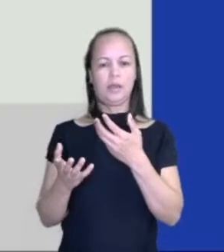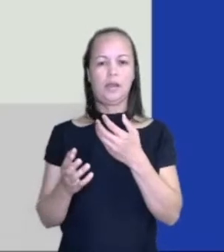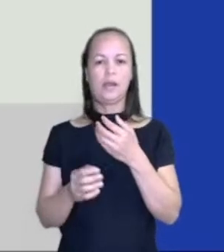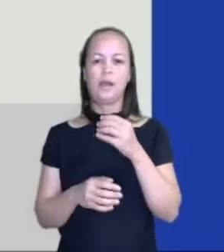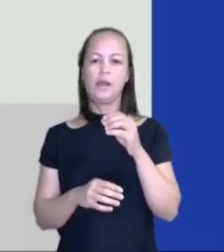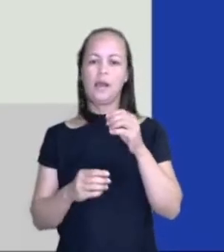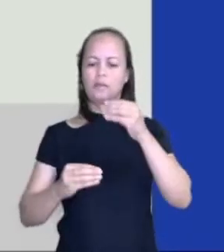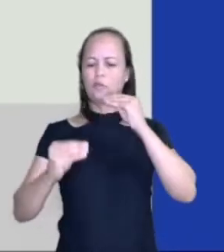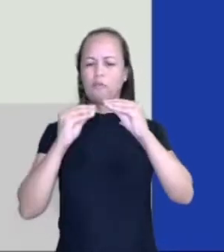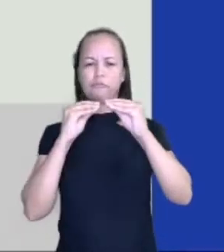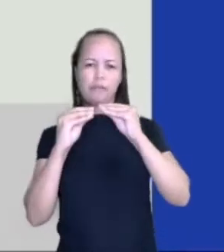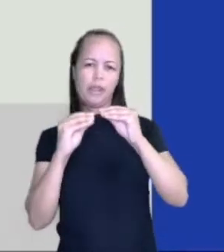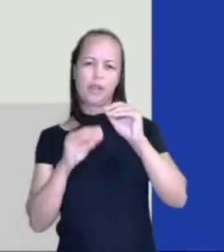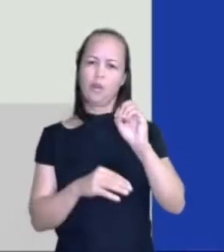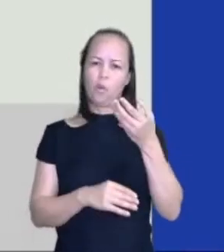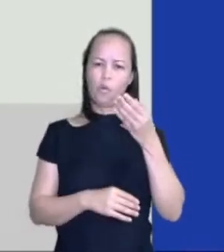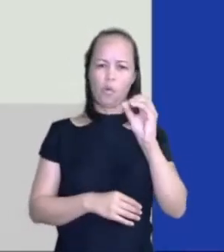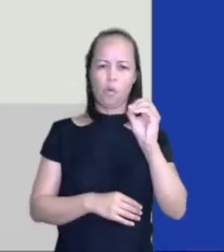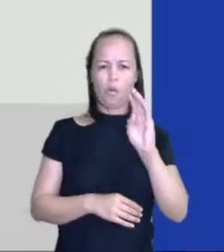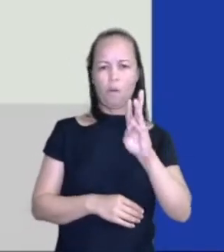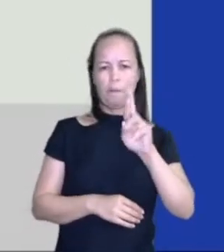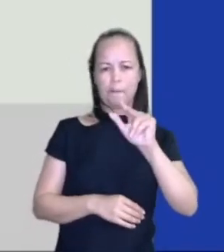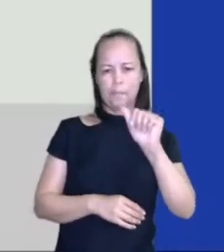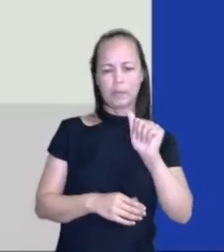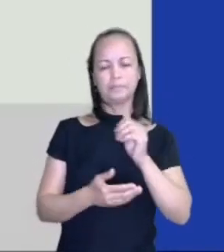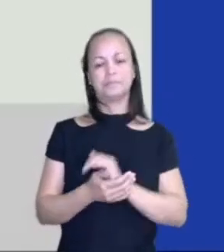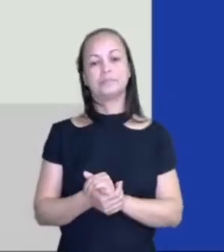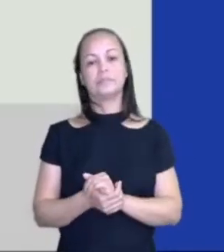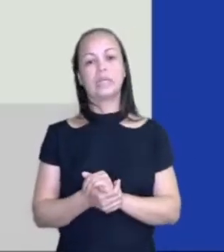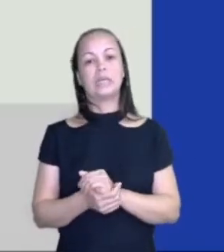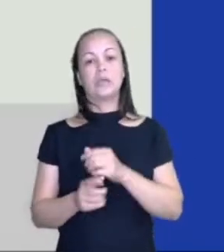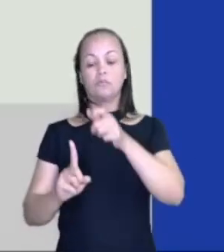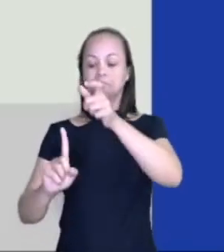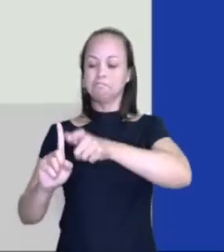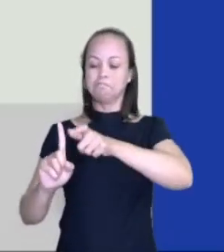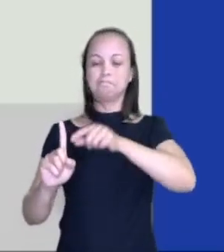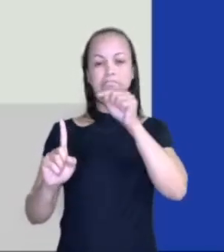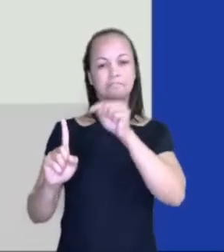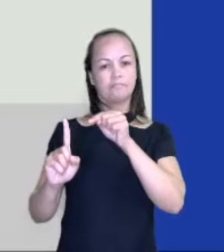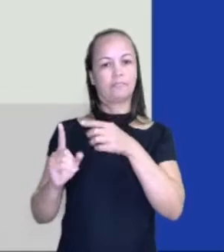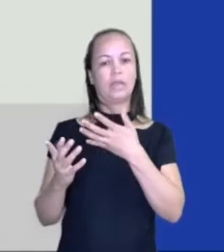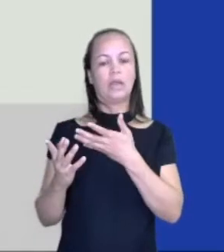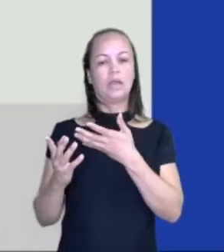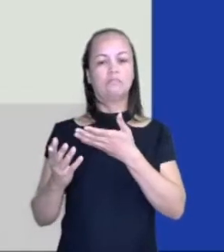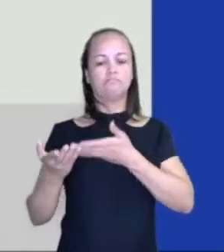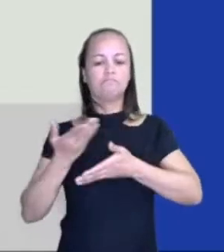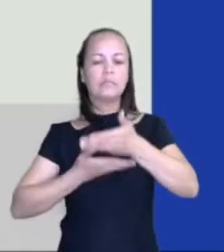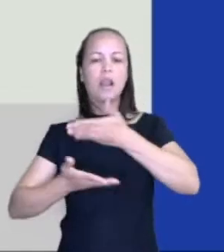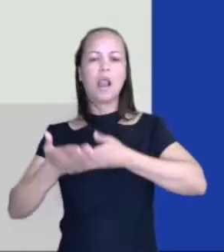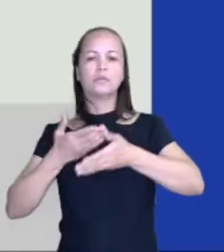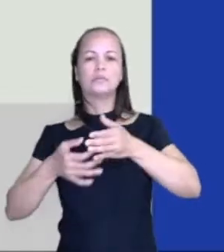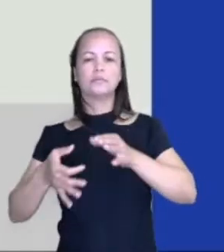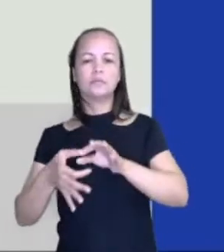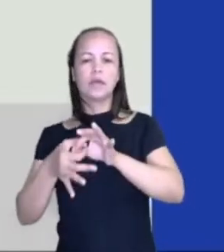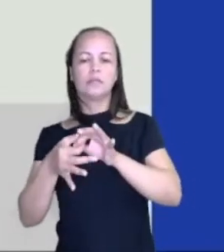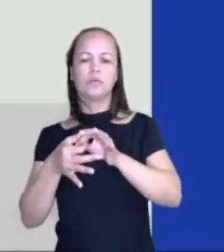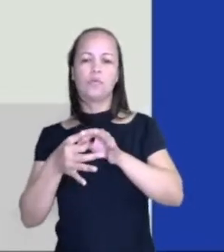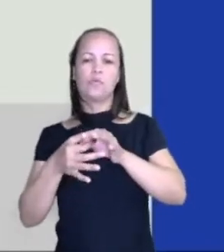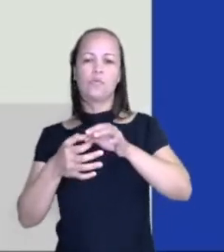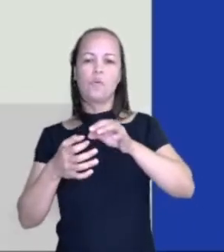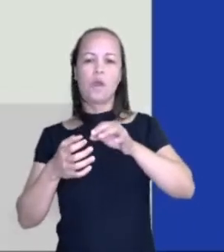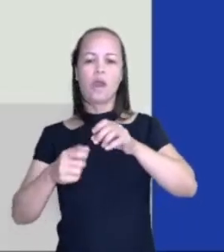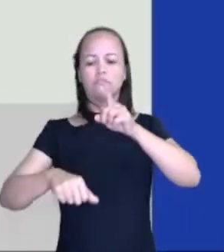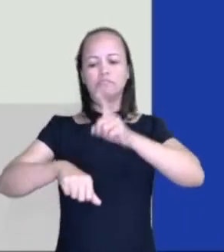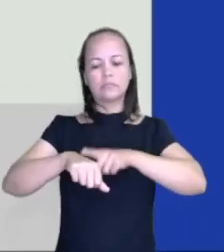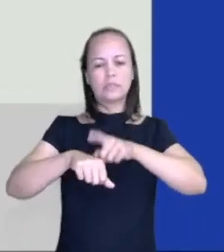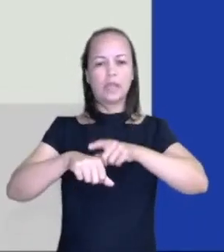daquela novela. Bom, esses personagens, eles estão aí entrelaçados com relação a tempo e espaço.